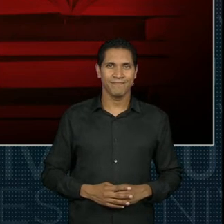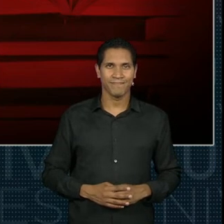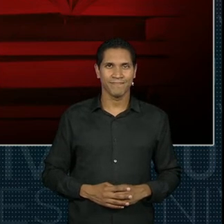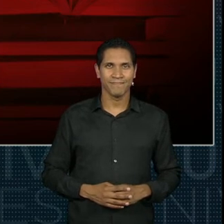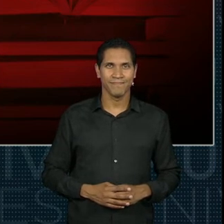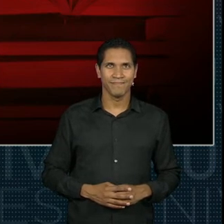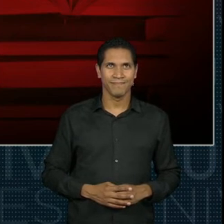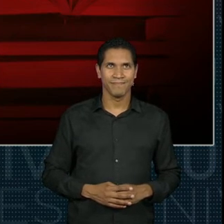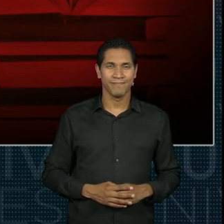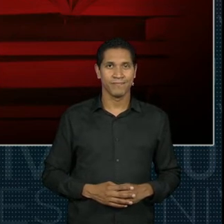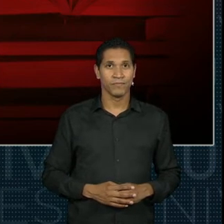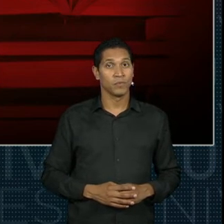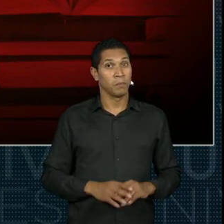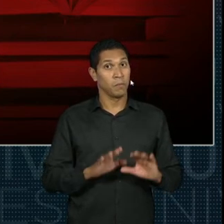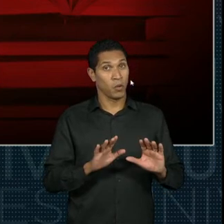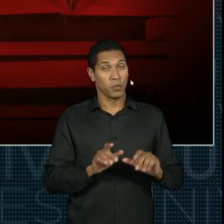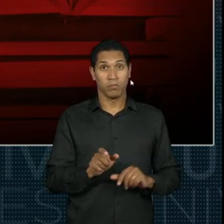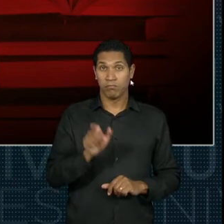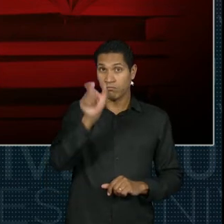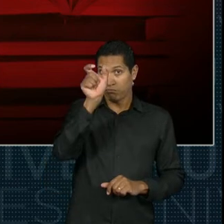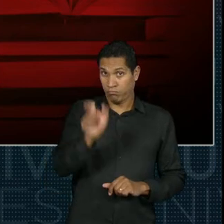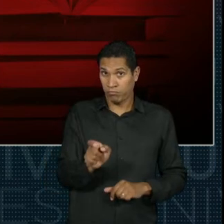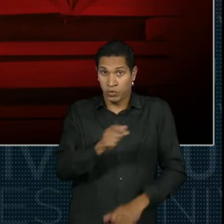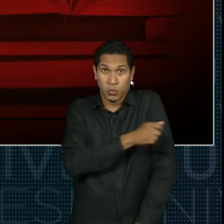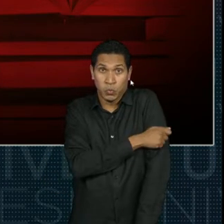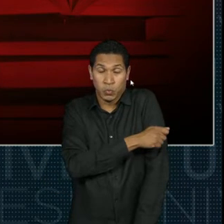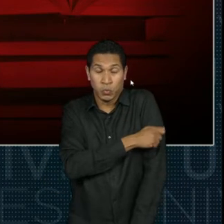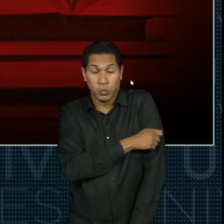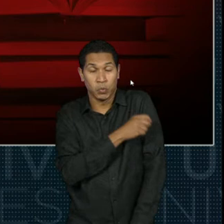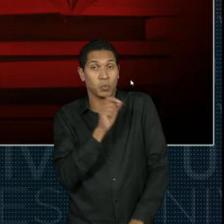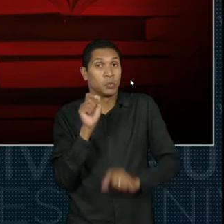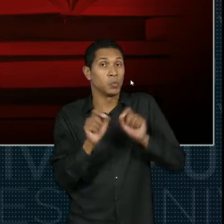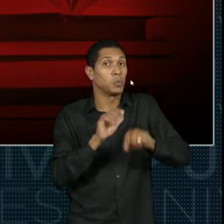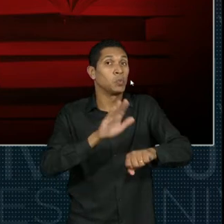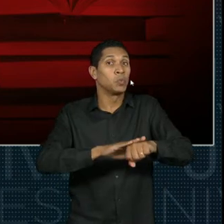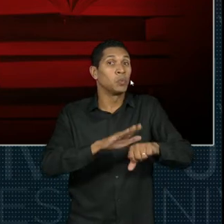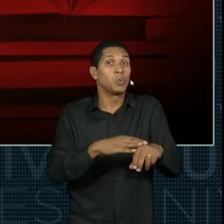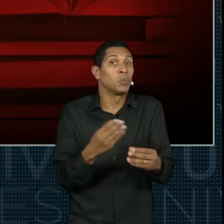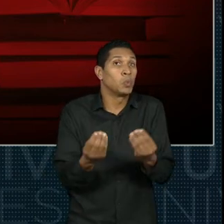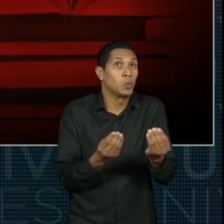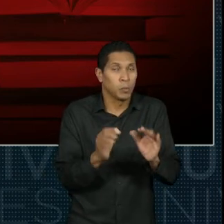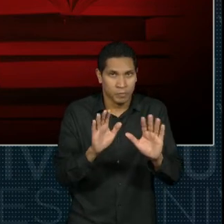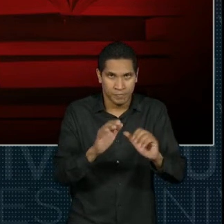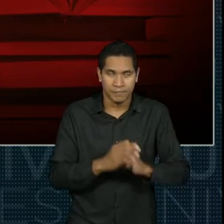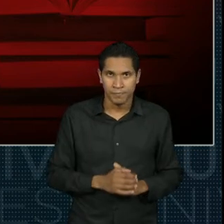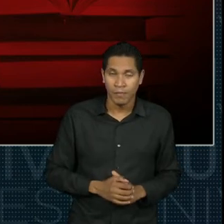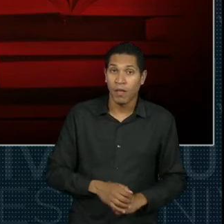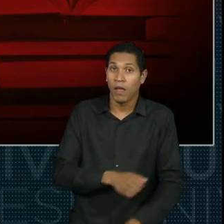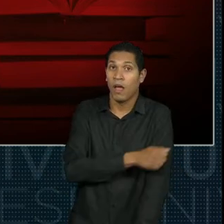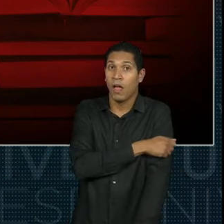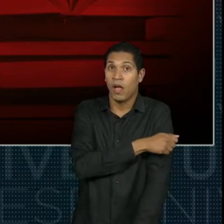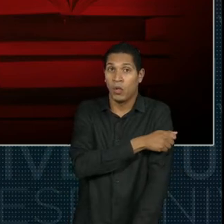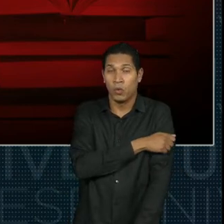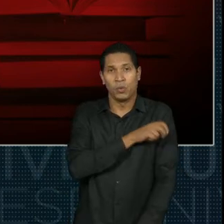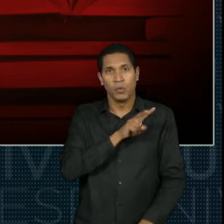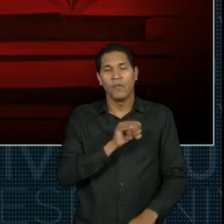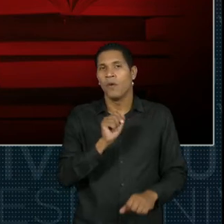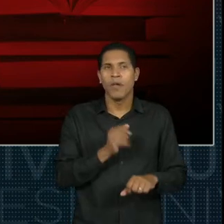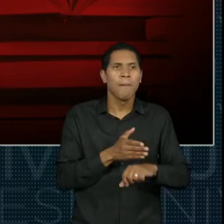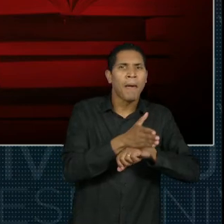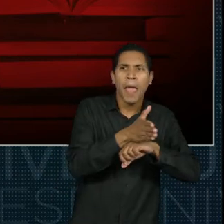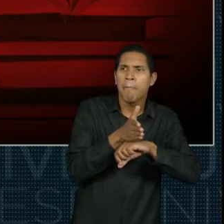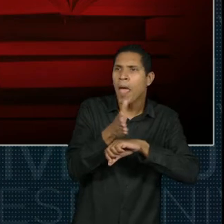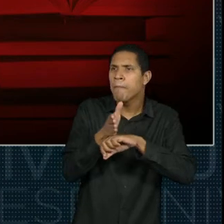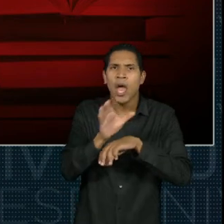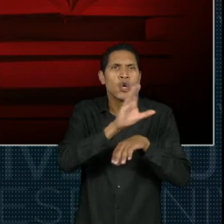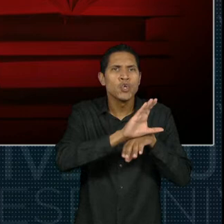Do ponto de vista do aluno, então, como que vai funcionar? Primeiro, aluno vai fazer todos os cursos que